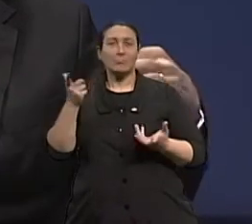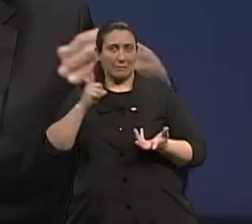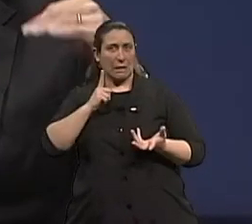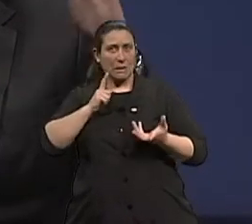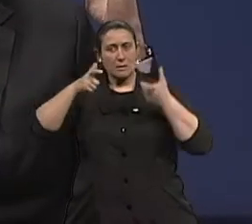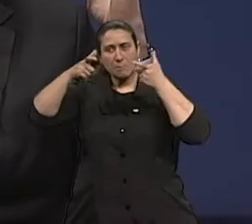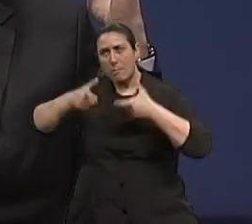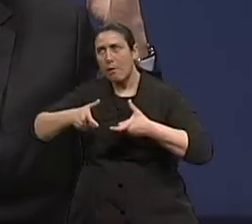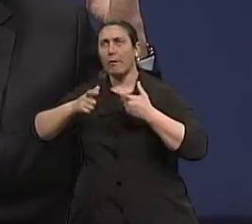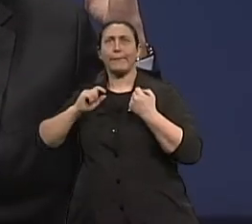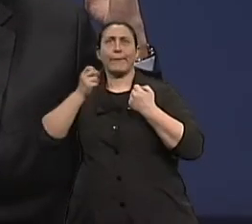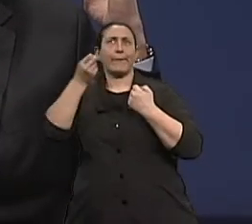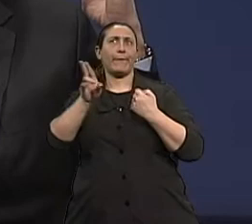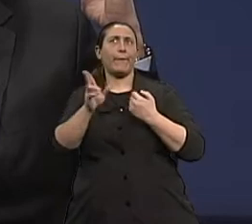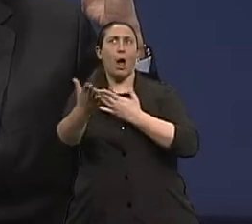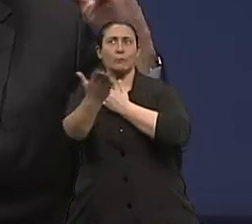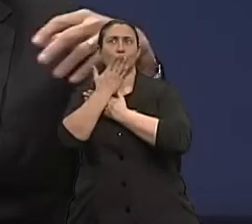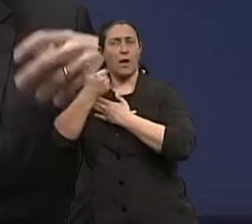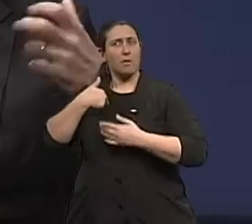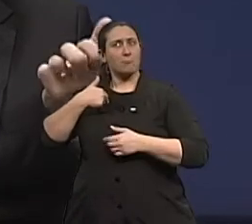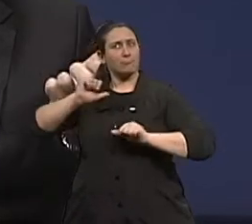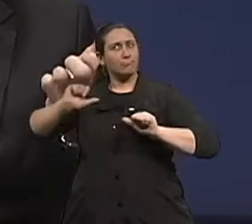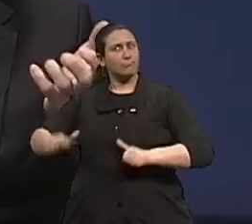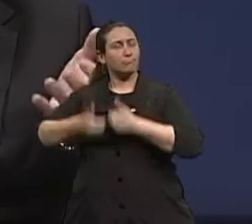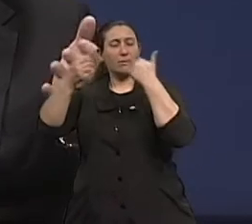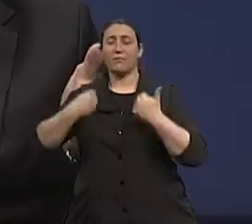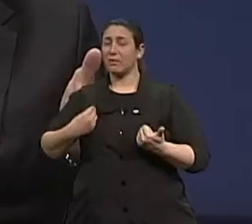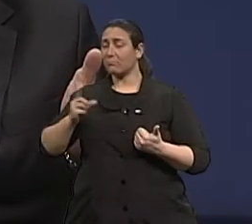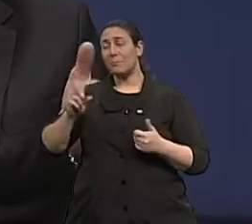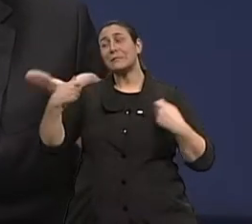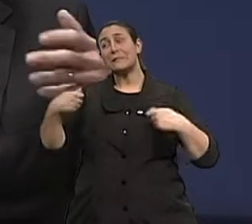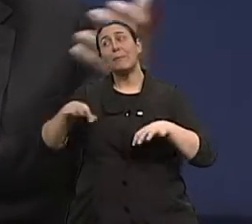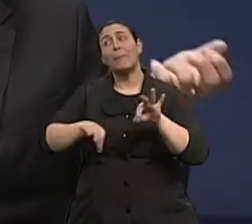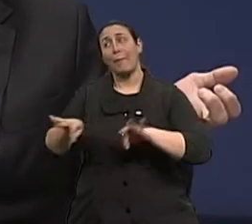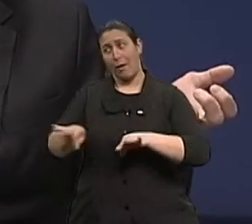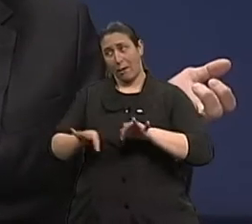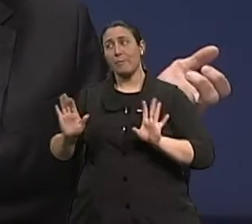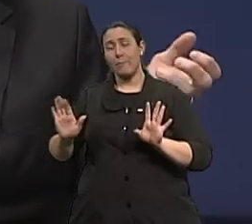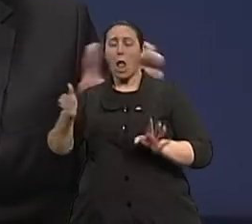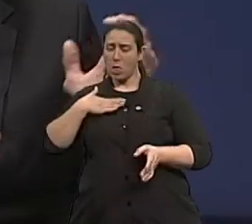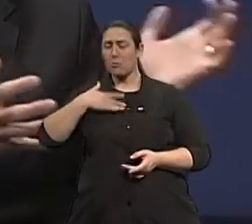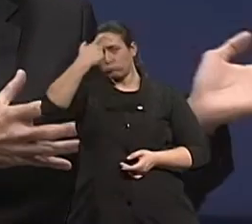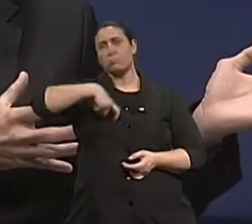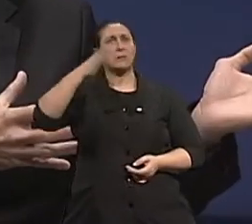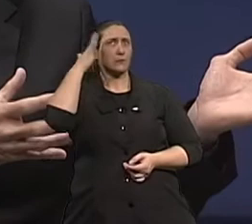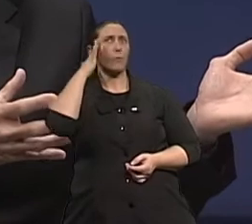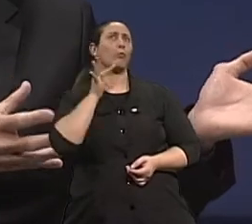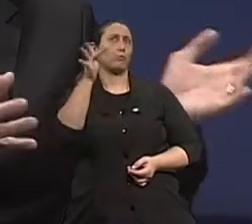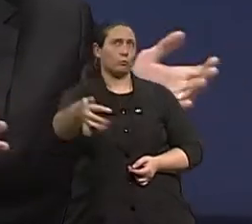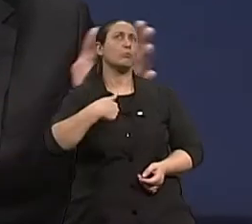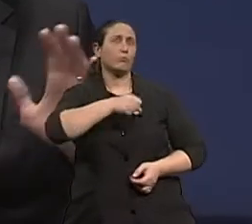pessoas atinjam essa fase da vida bem. Primeiro eu tenho que me preparar para tal. Saber que eu vou envelhecer. E que eu vou ter essas